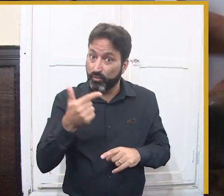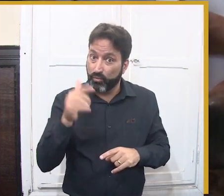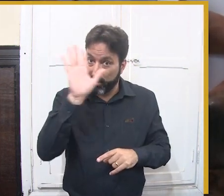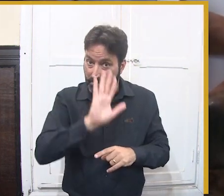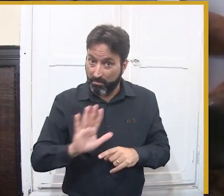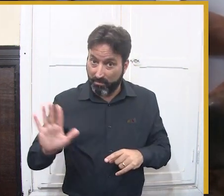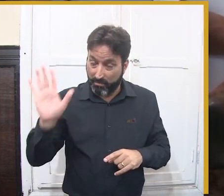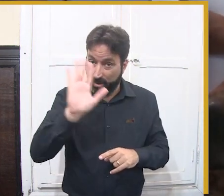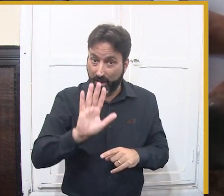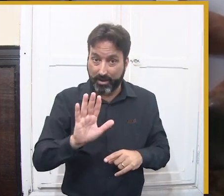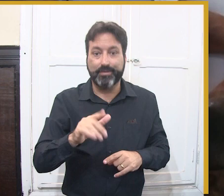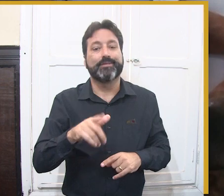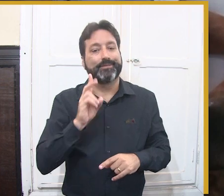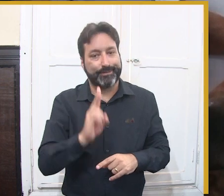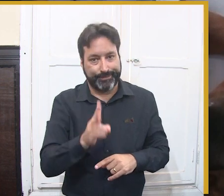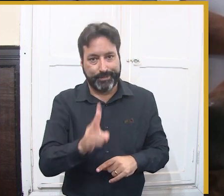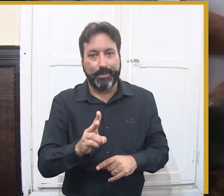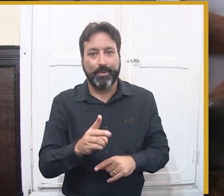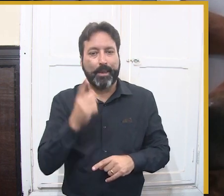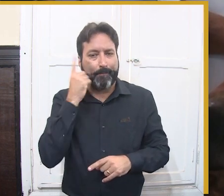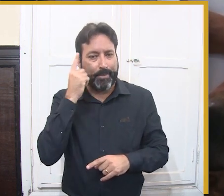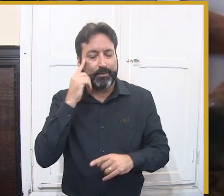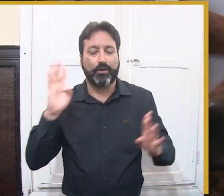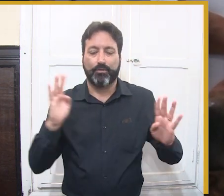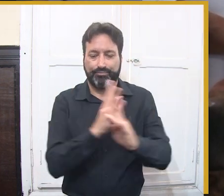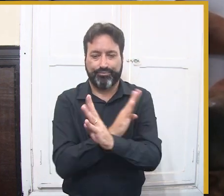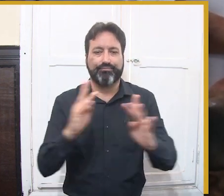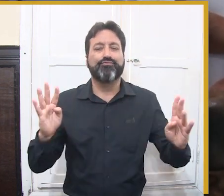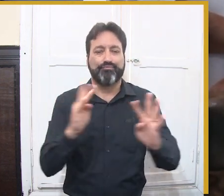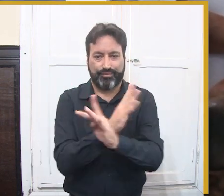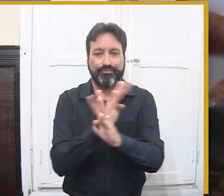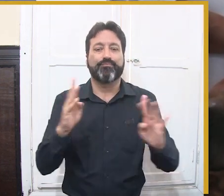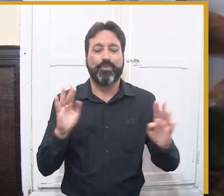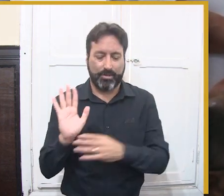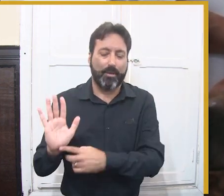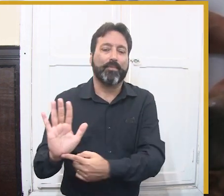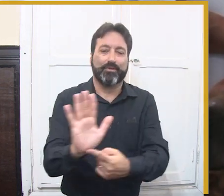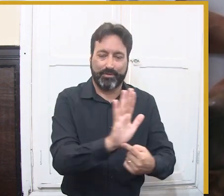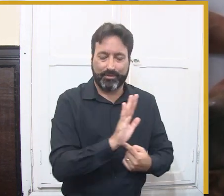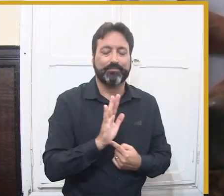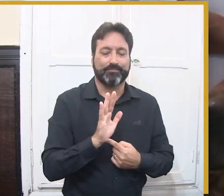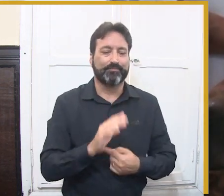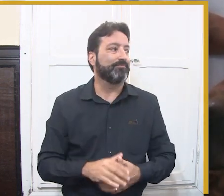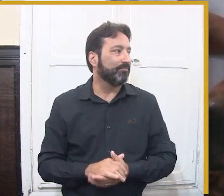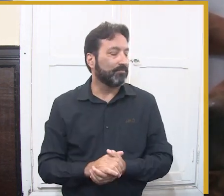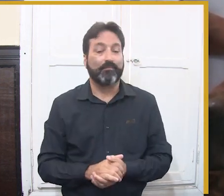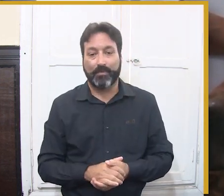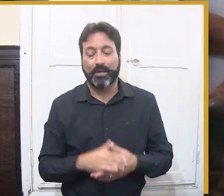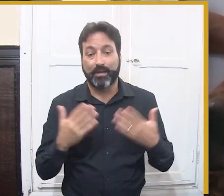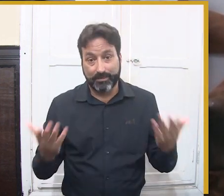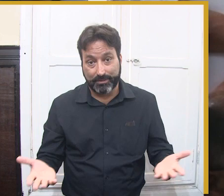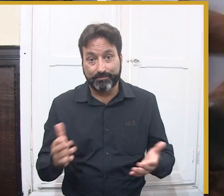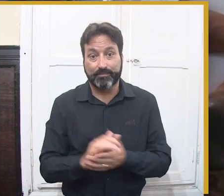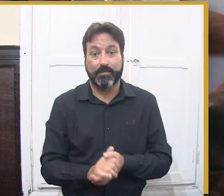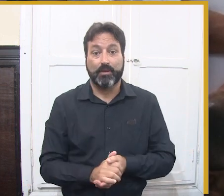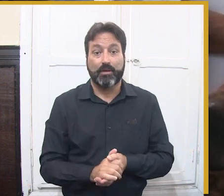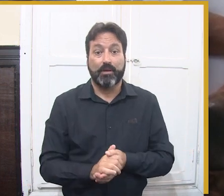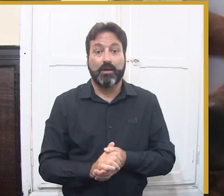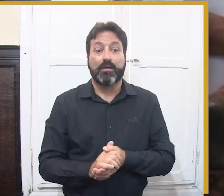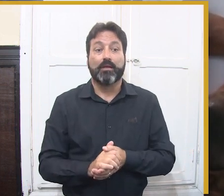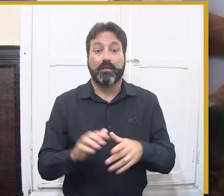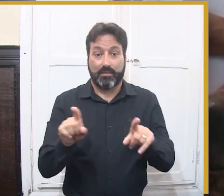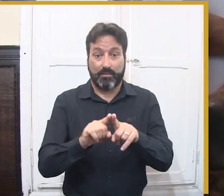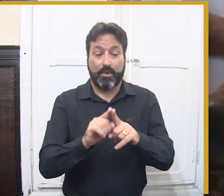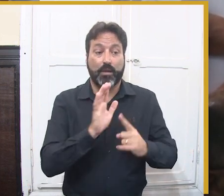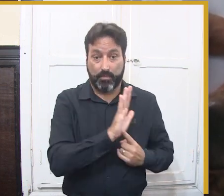a pirâmide, ao fundo, da decoração, talvez o estouro daqueles fogos de artifício, mas a